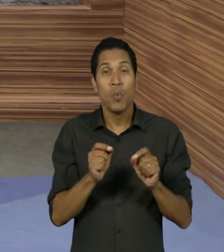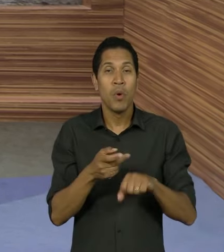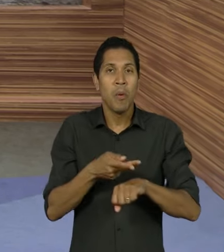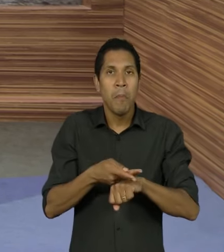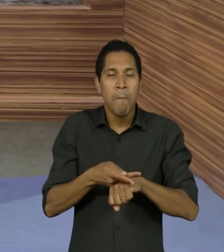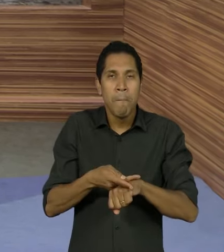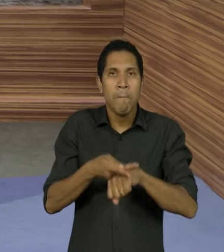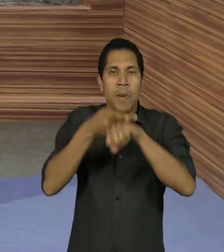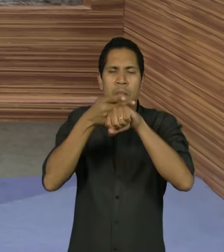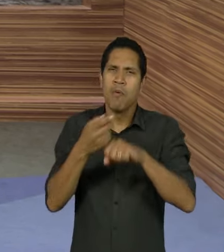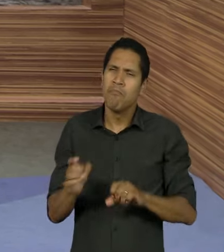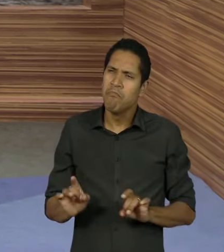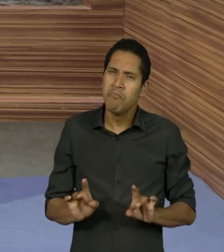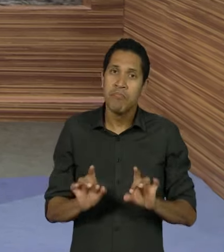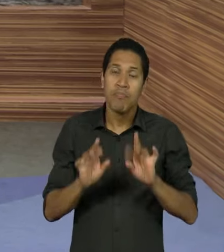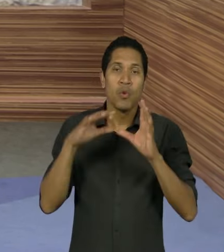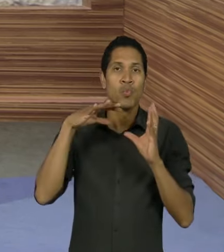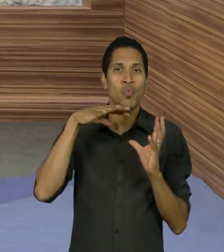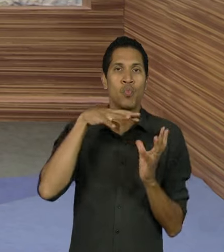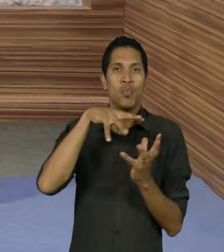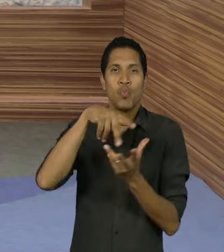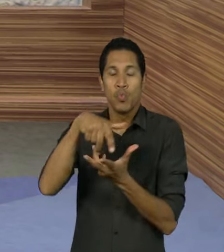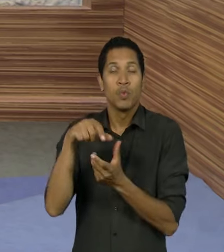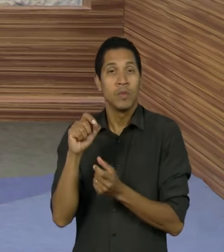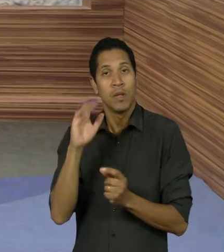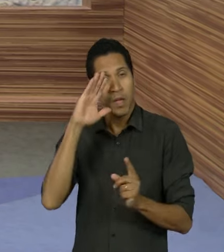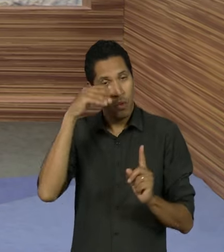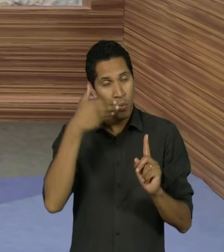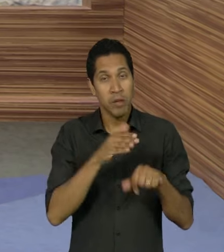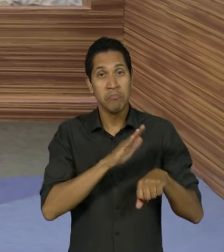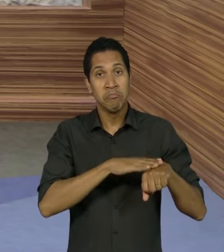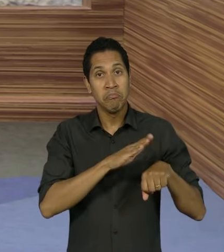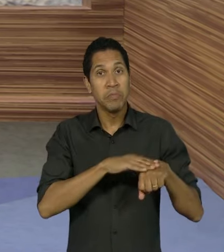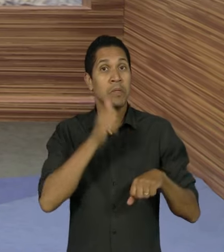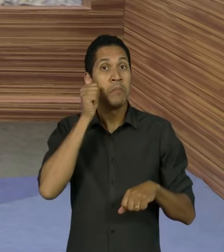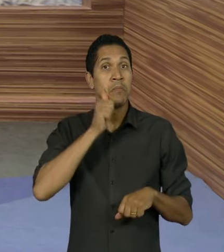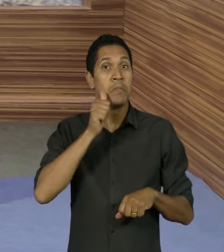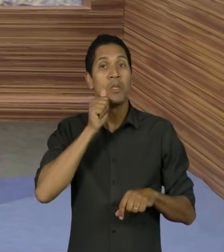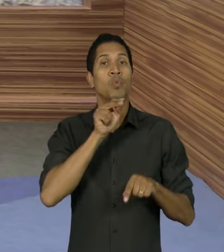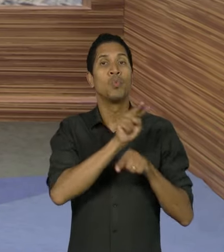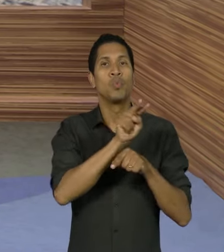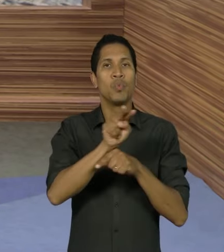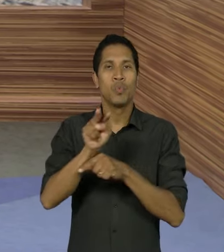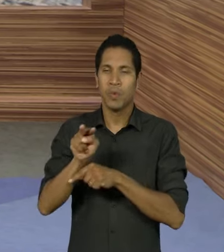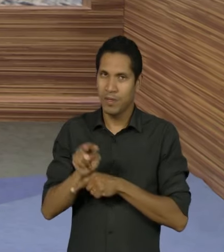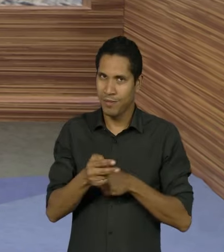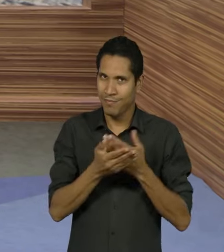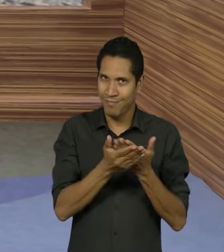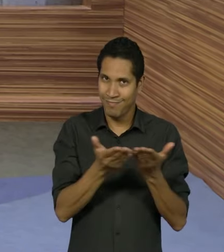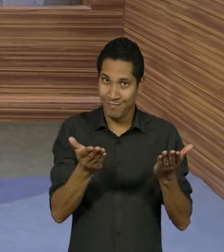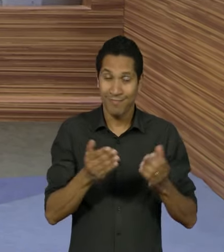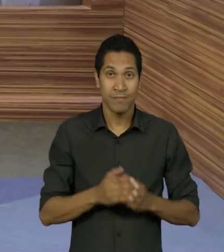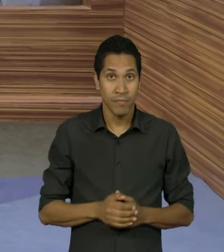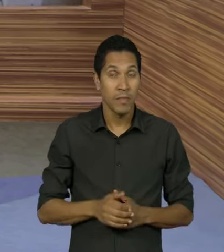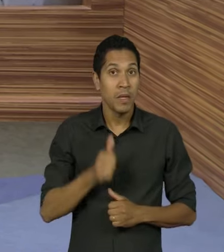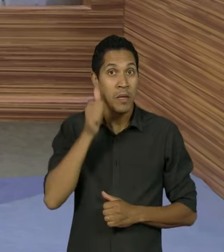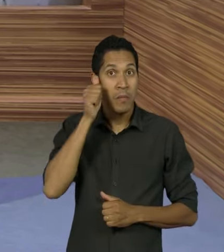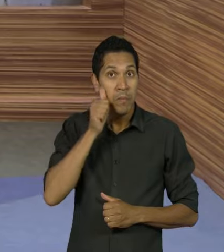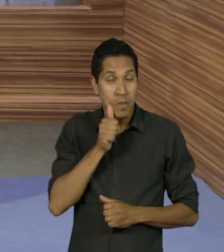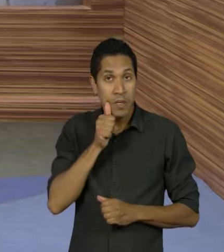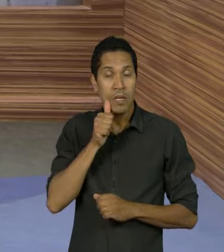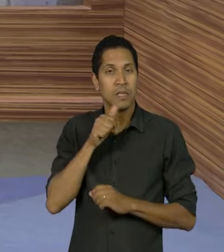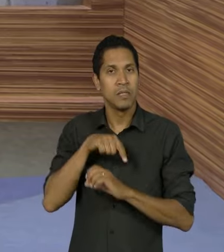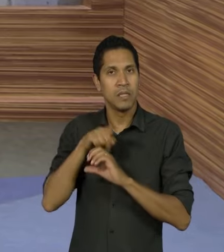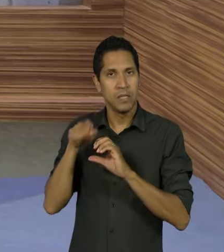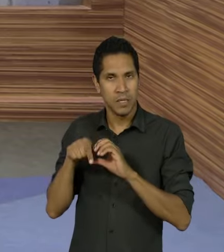Discovery Award prêmio internacional que reconhece iniciativas femininas de preservação a cientista do Instituto de